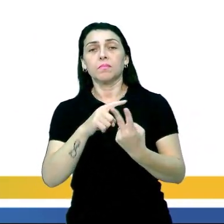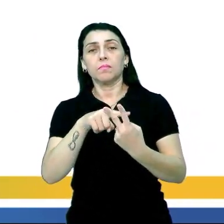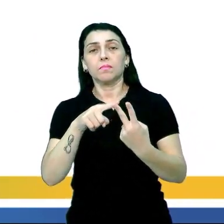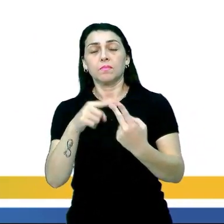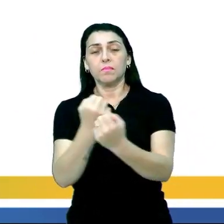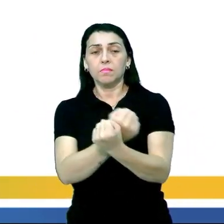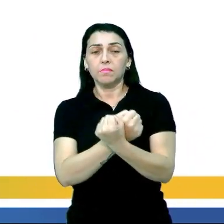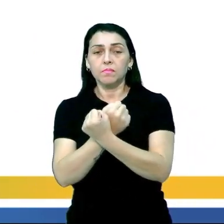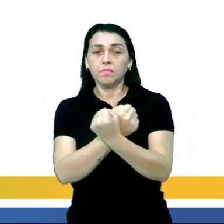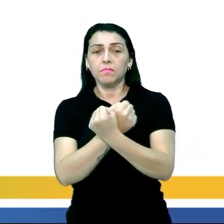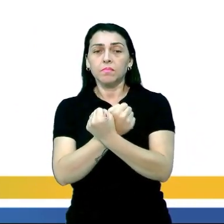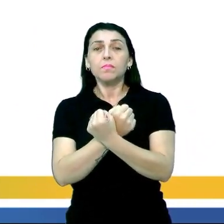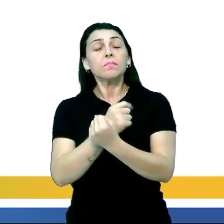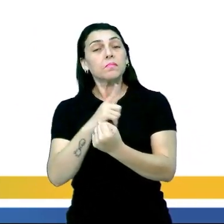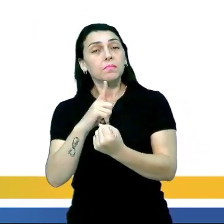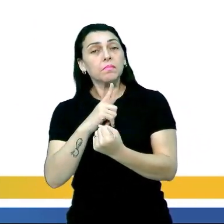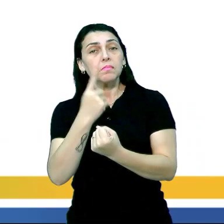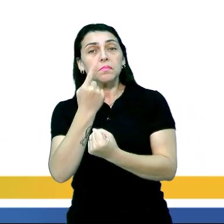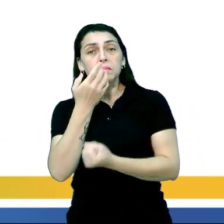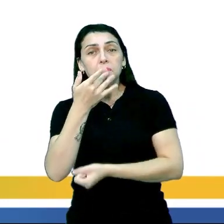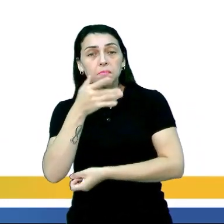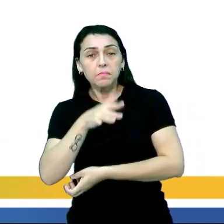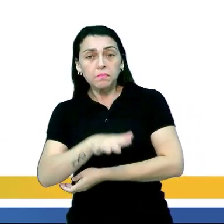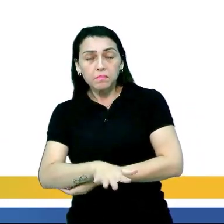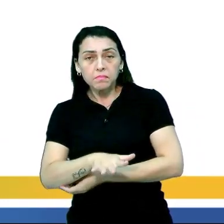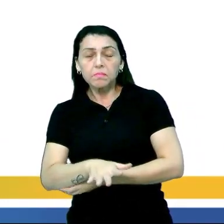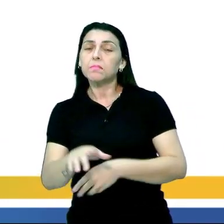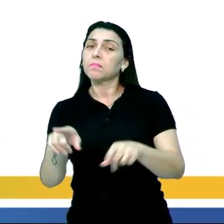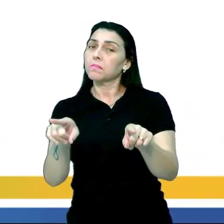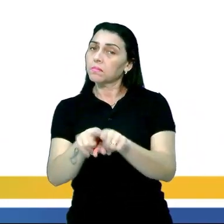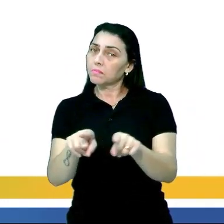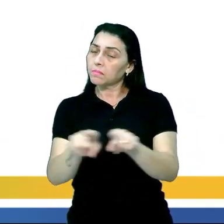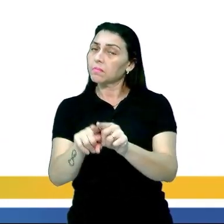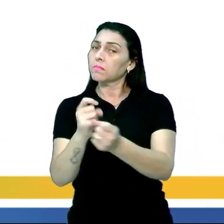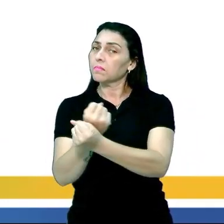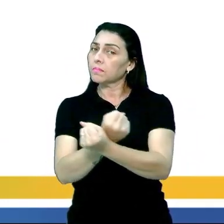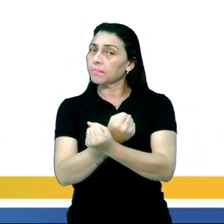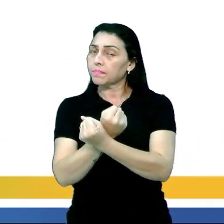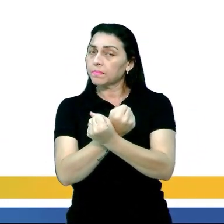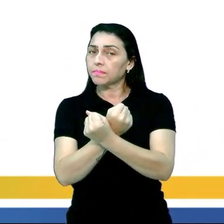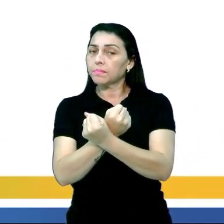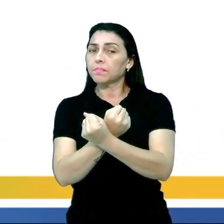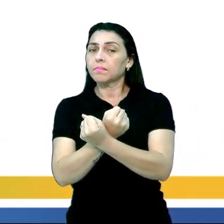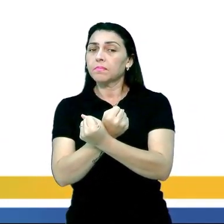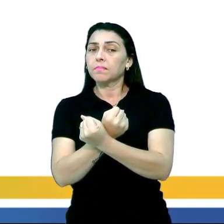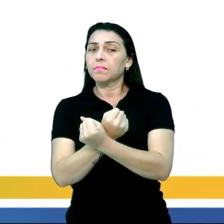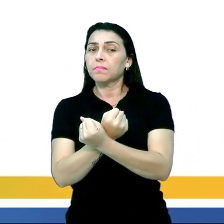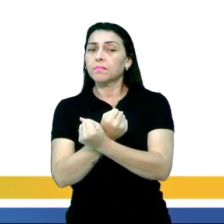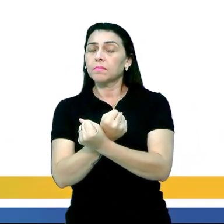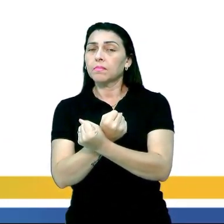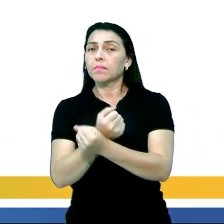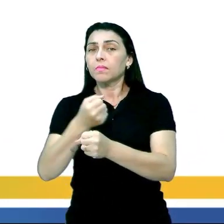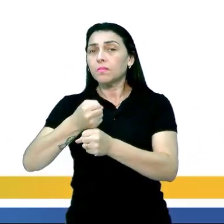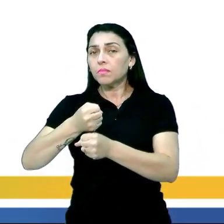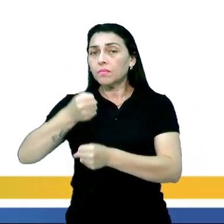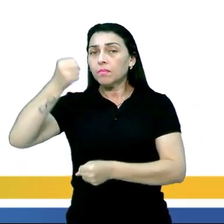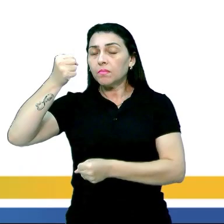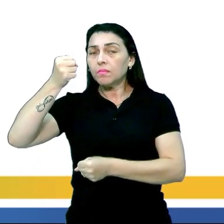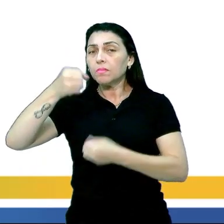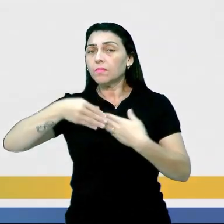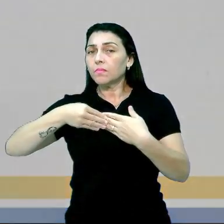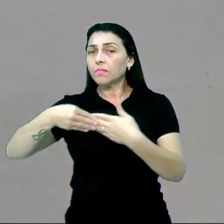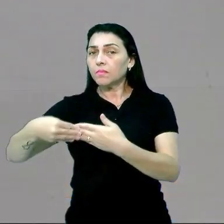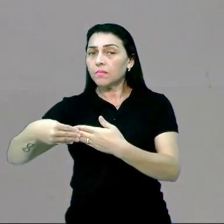dois escravos. E ainda tem uma criança, também escrava, carregando o guarda-sol